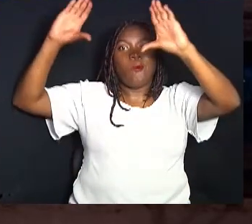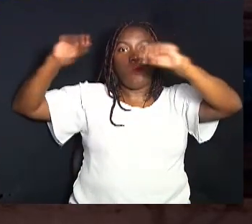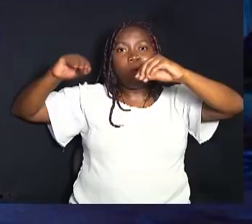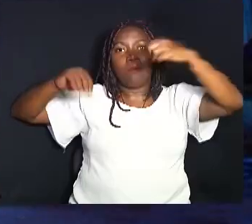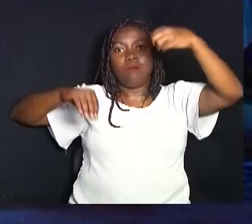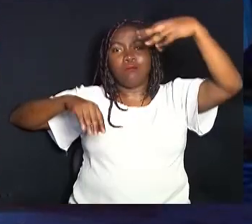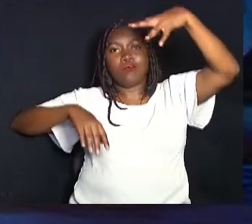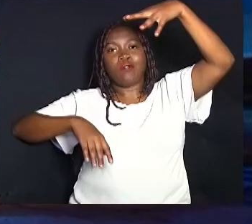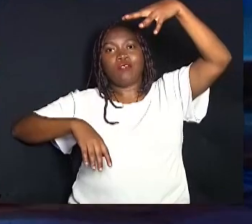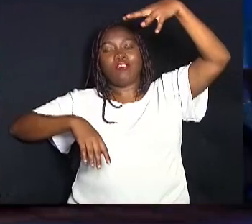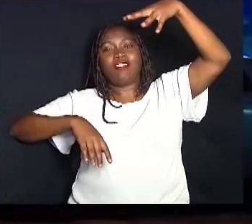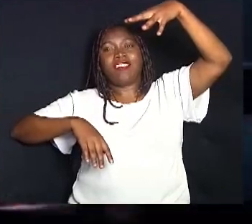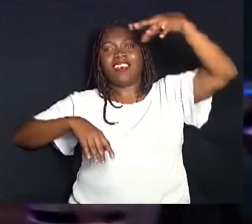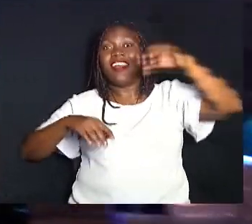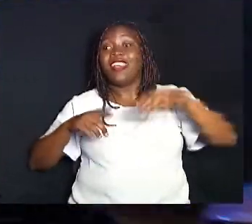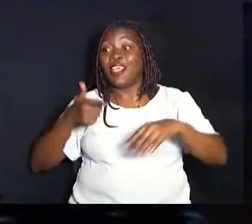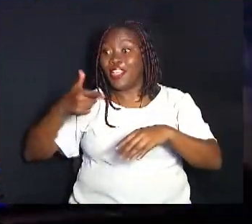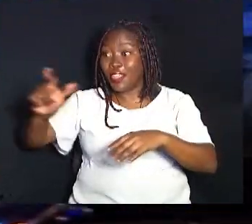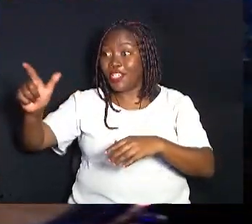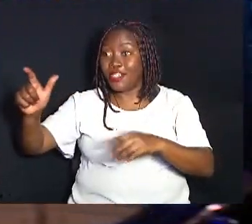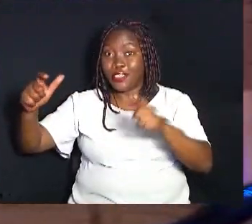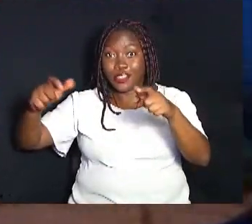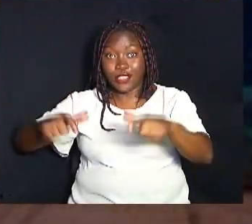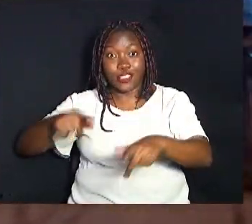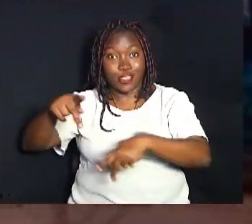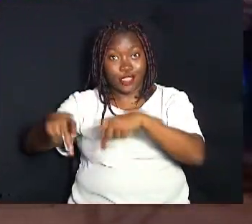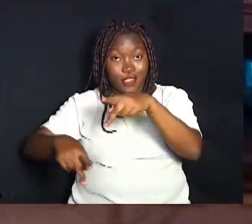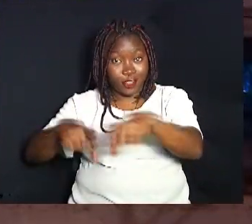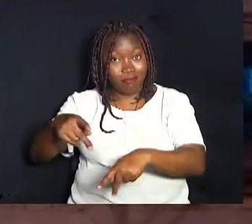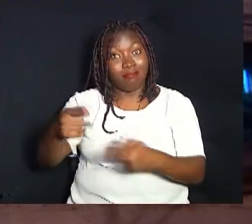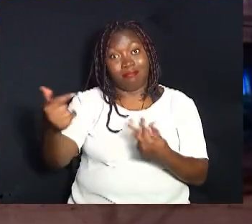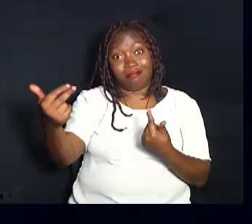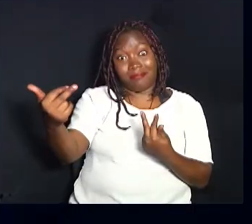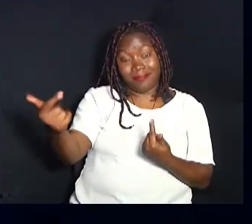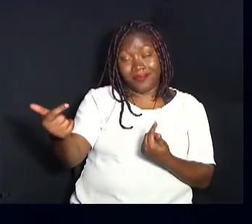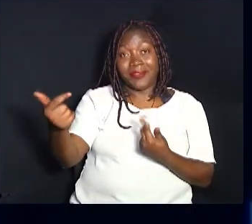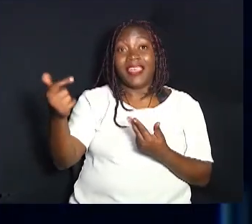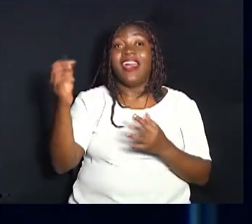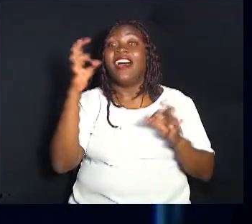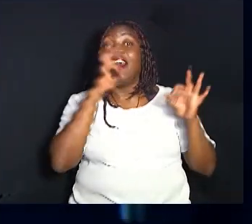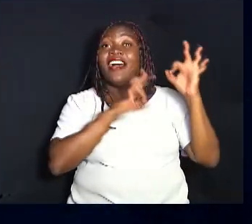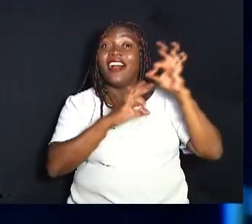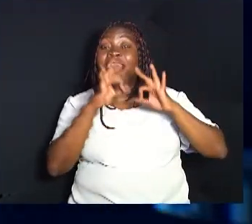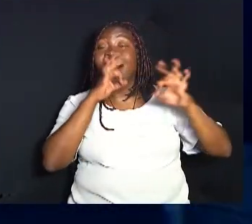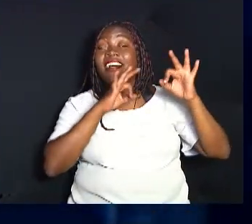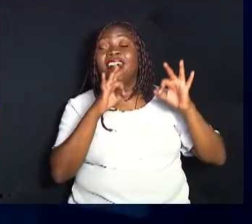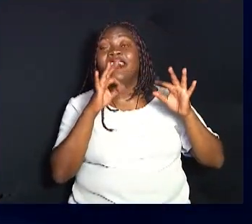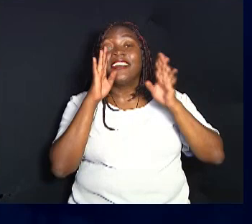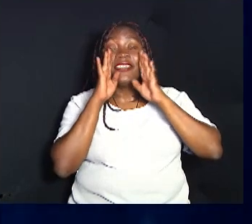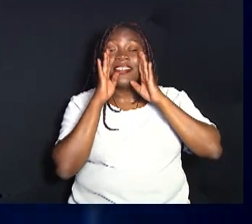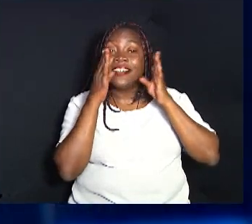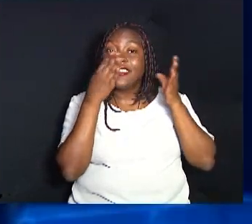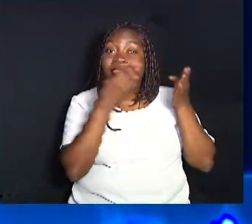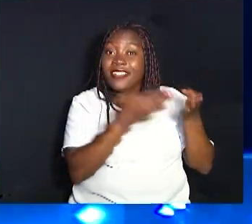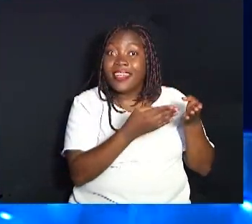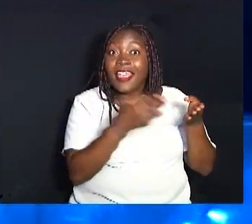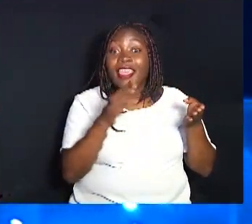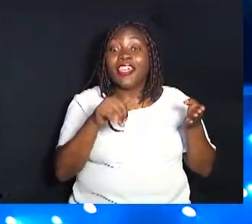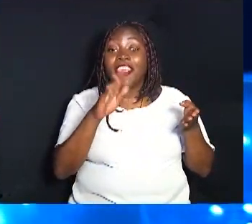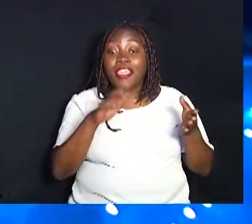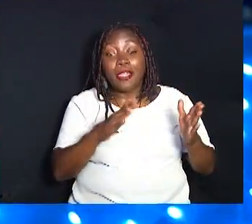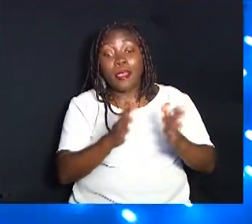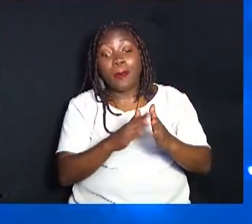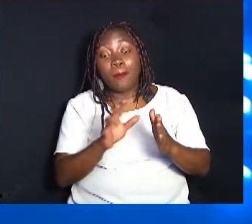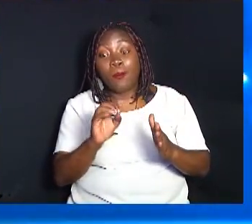escurece. Assim como acontece em outros locais públicos da cidade, a decoração visa deixar para quem mora ou